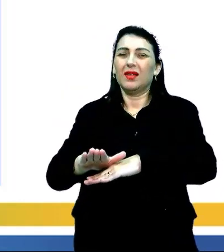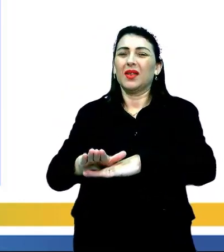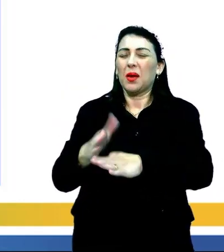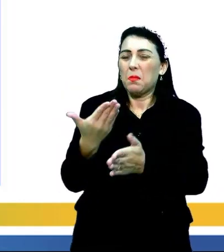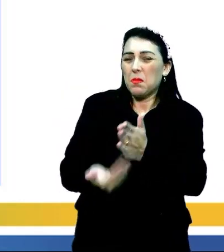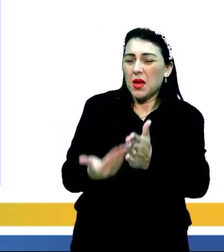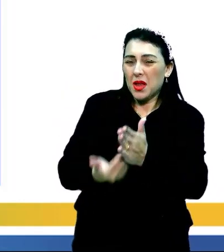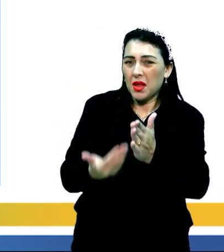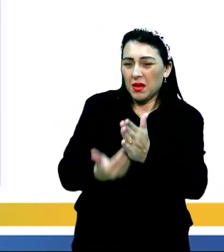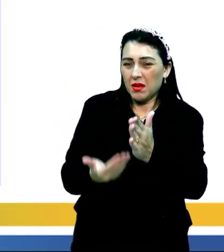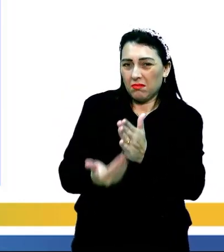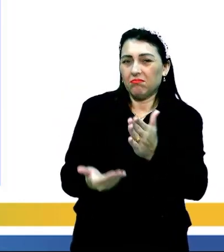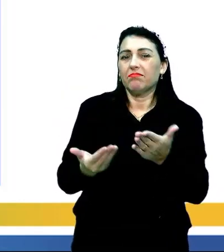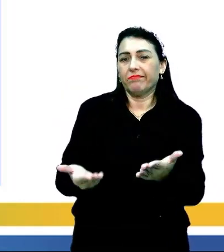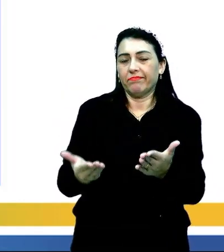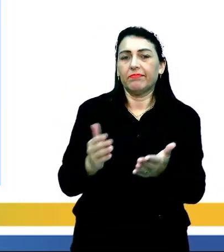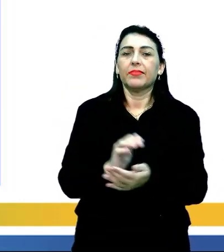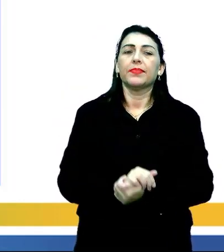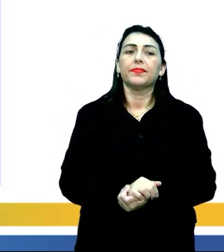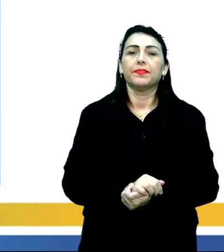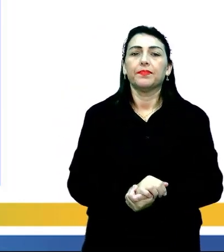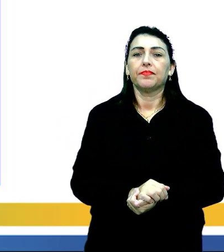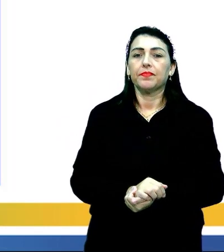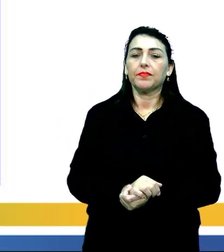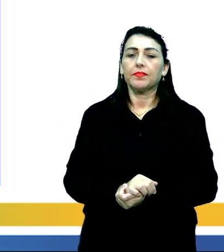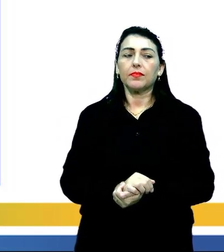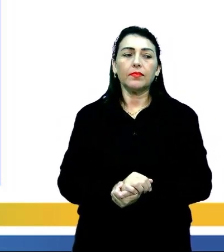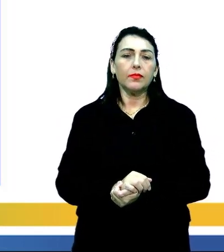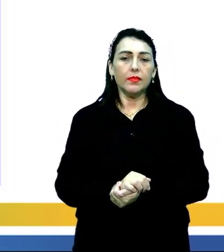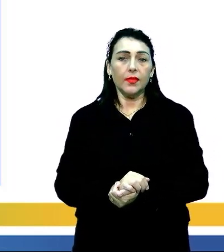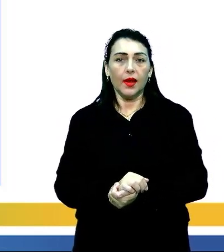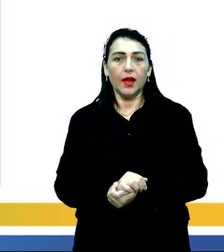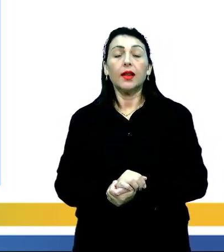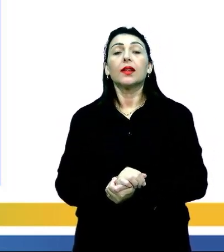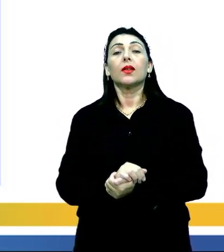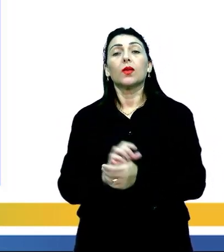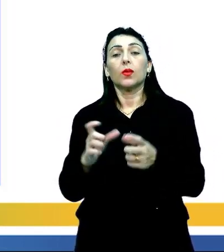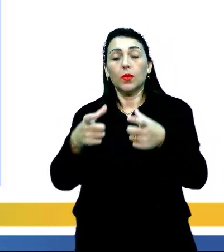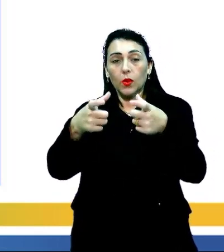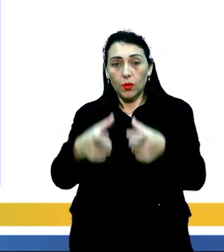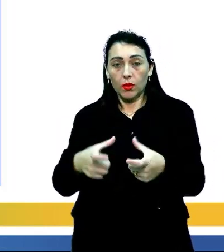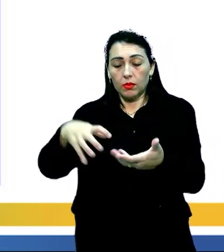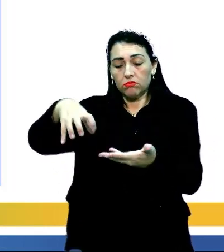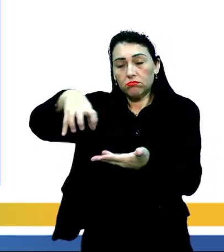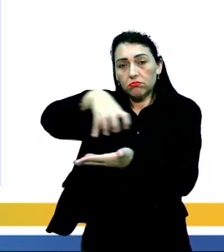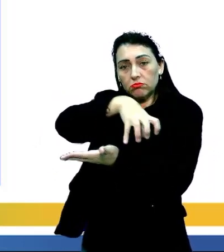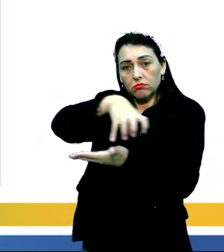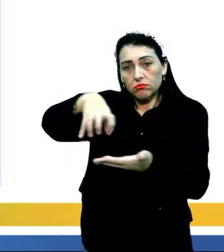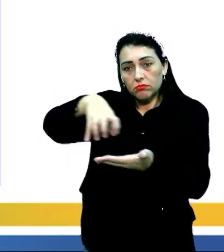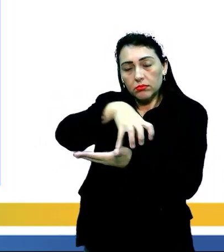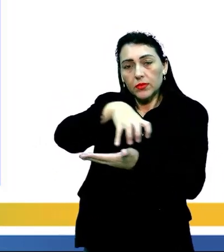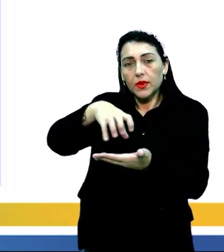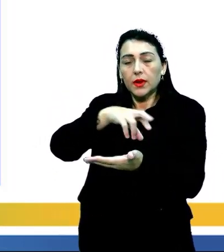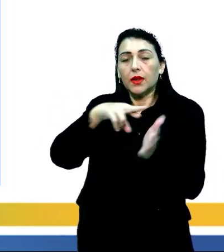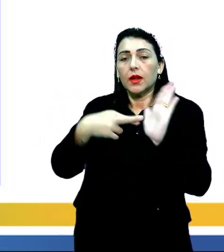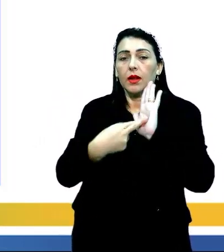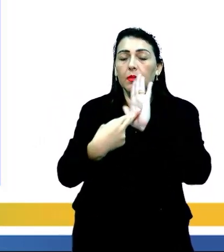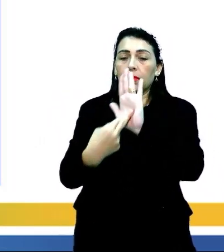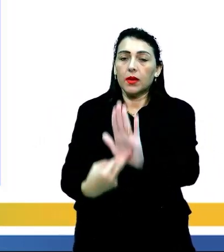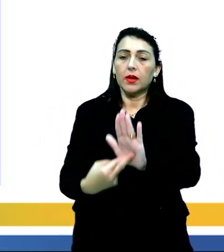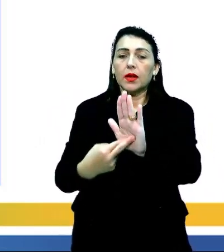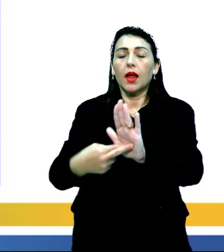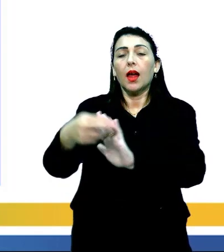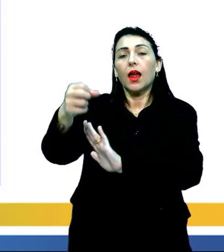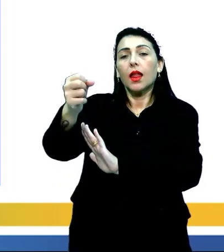ao intemperismo ao longo do tempo, ok? Então, essa é área de ocorrência, região centro-oeste, e ele está representado aí